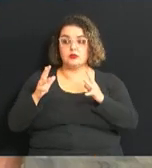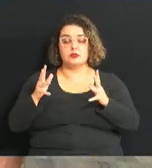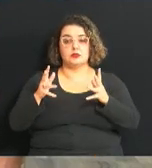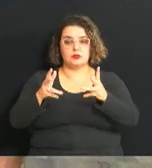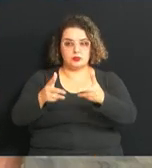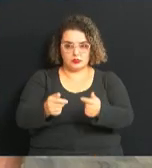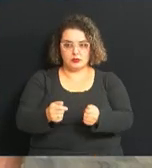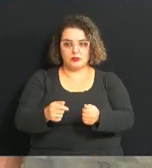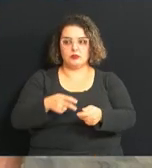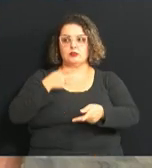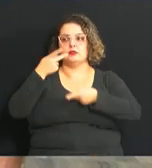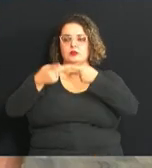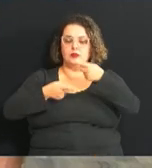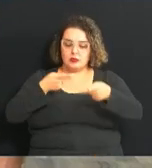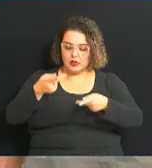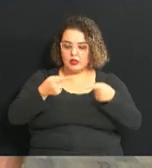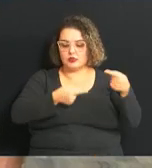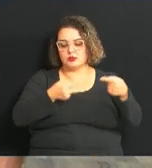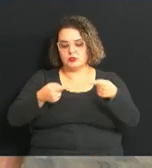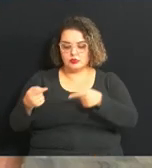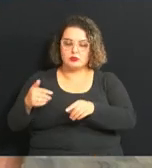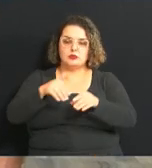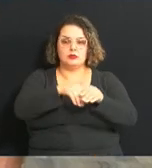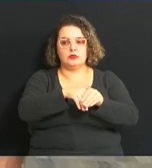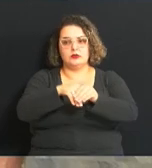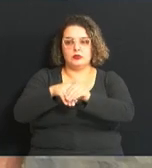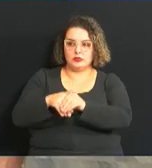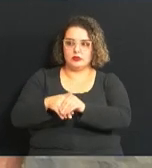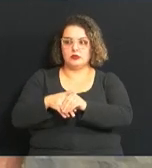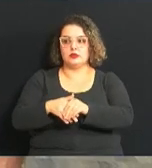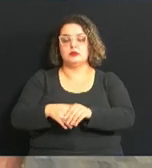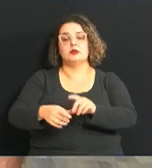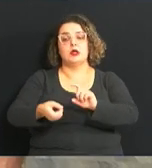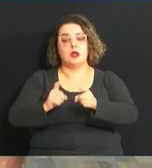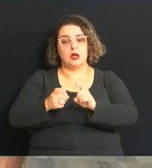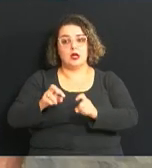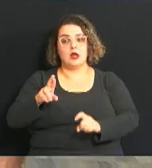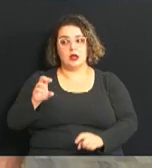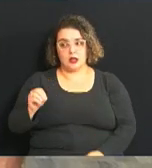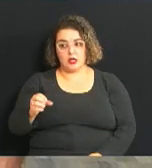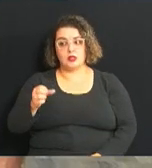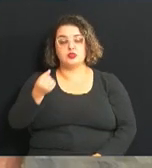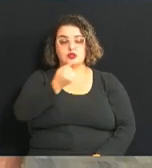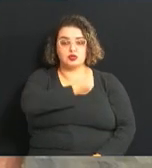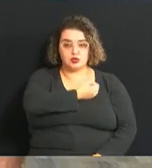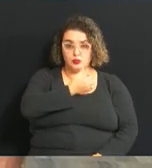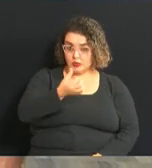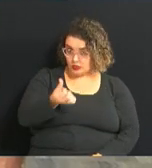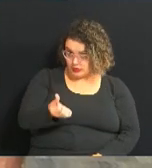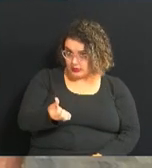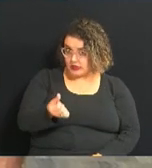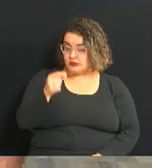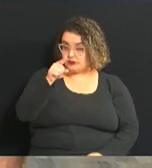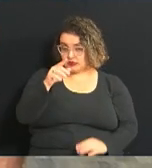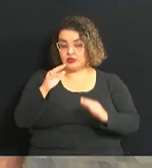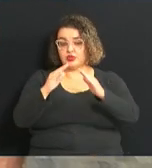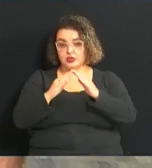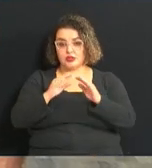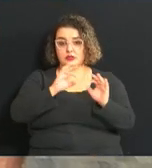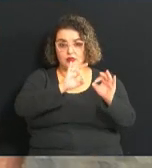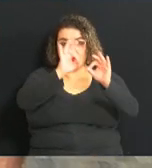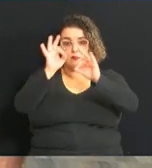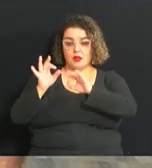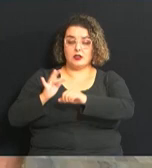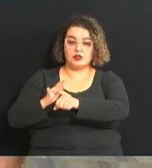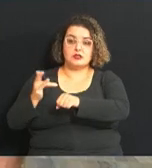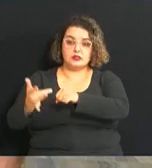tudo o foi discutido, falado, votado na reunião ordinária de número 6. Você de casa, confere nas nossas redes